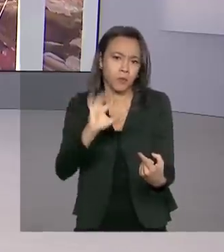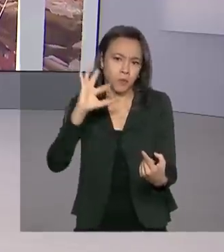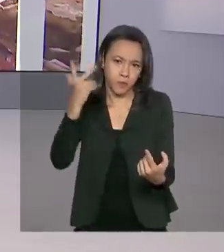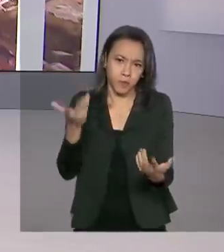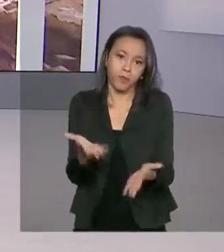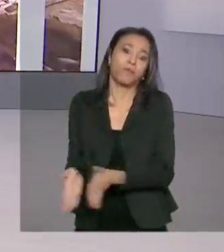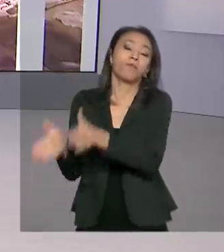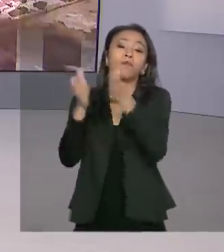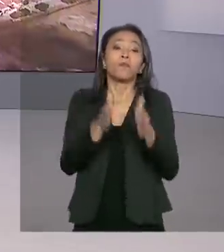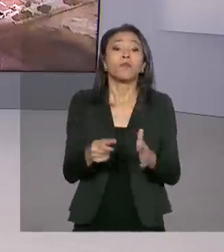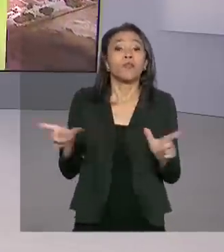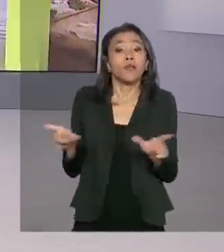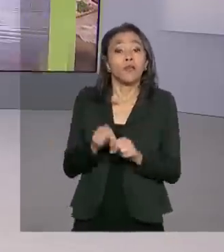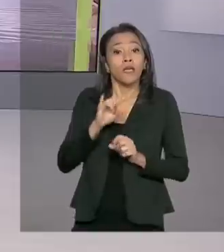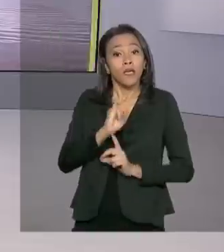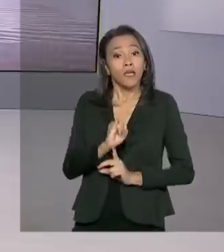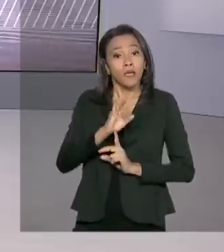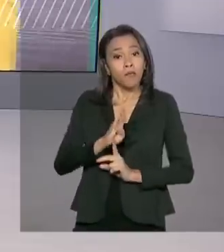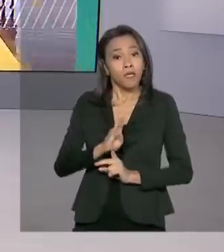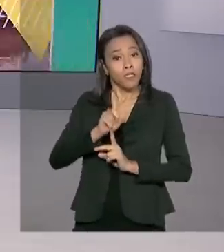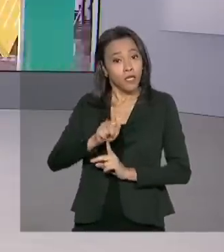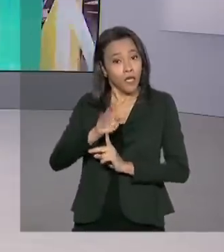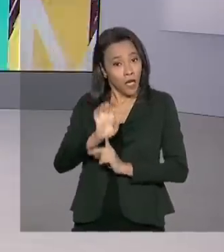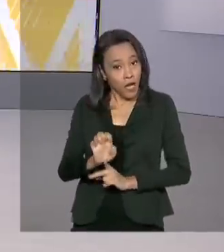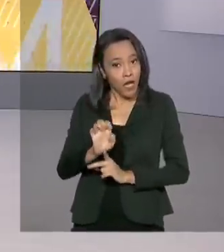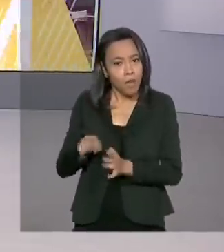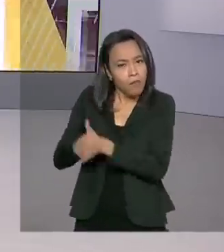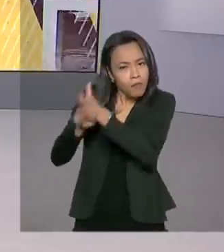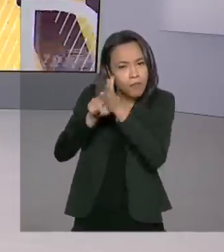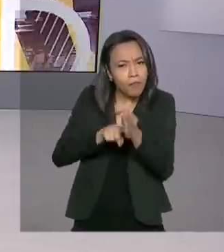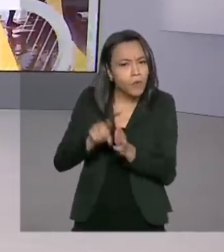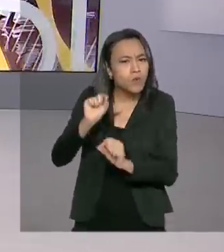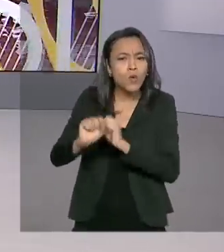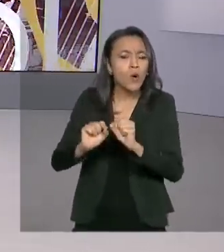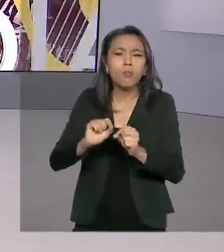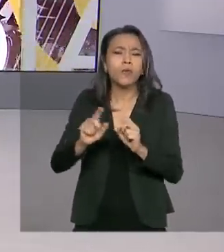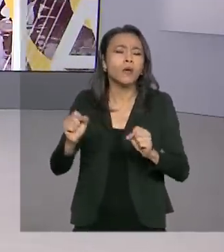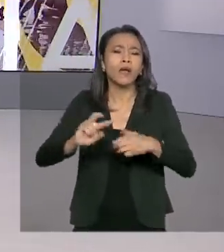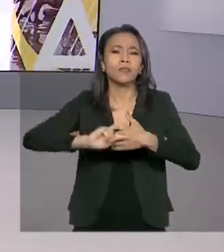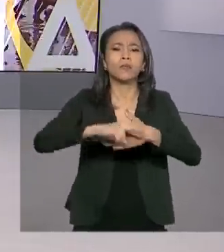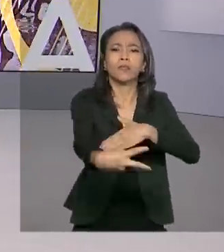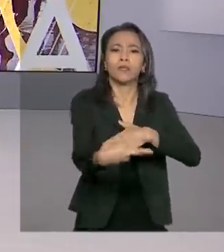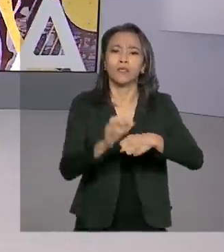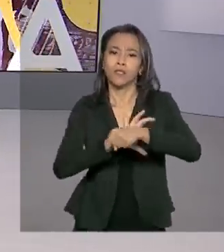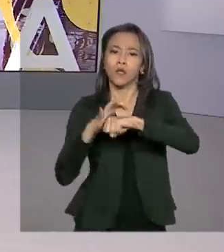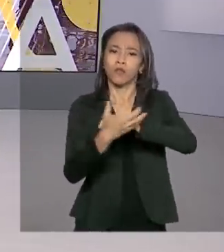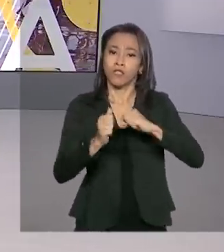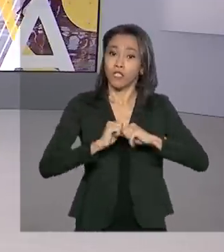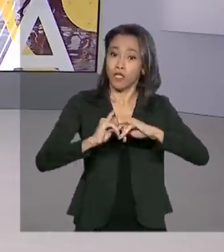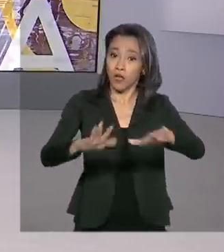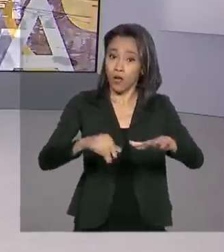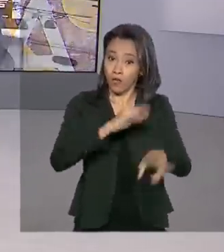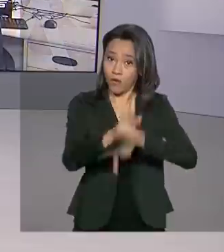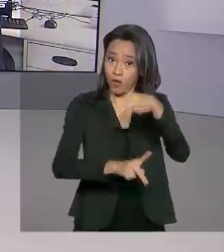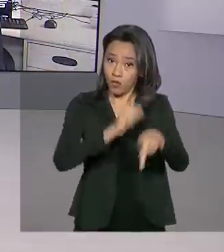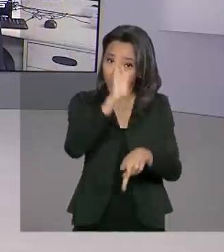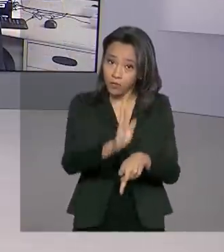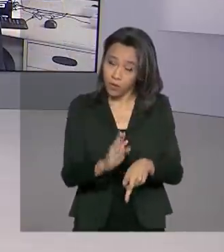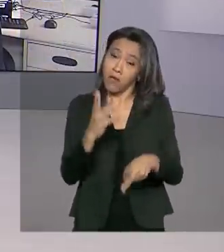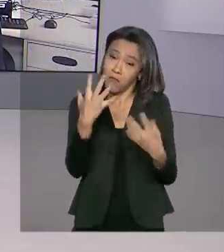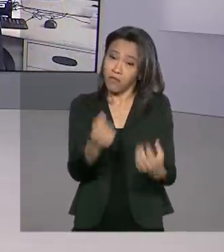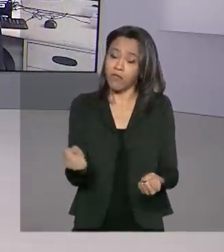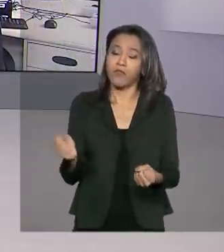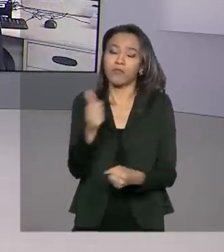O IBGE começou um levantamento sobre o impacto da Covid-19 na população brasileira. Vamos ao Rio de Janeiro, o repórter Igor